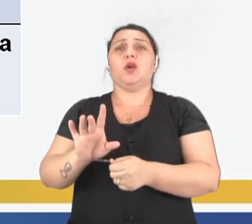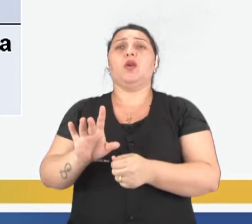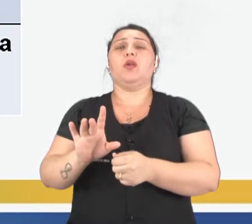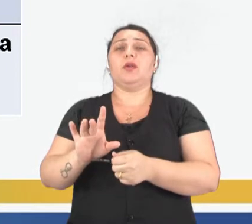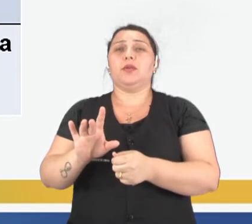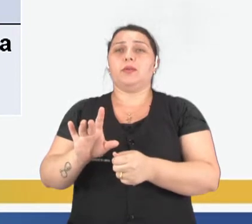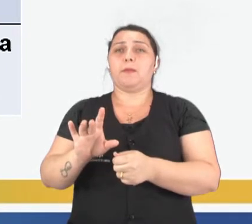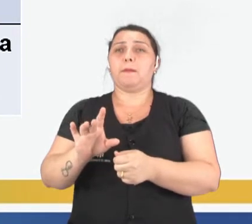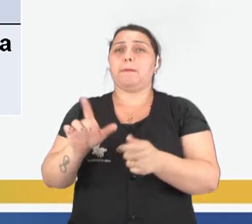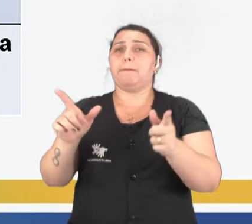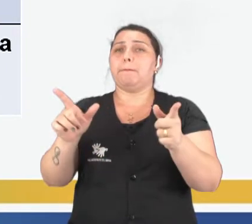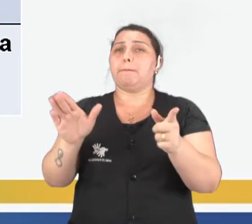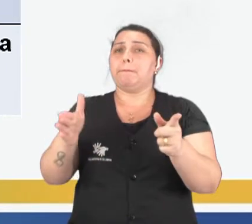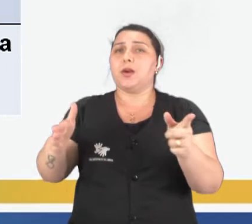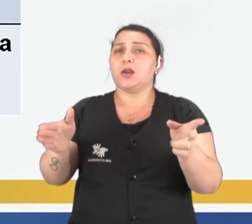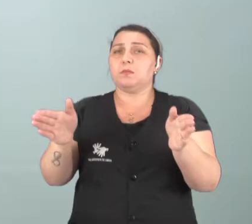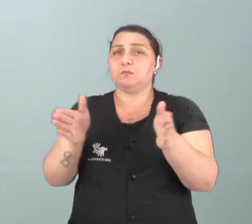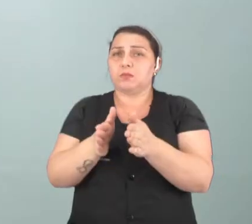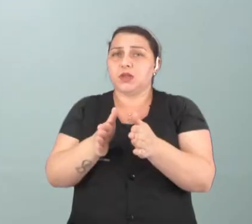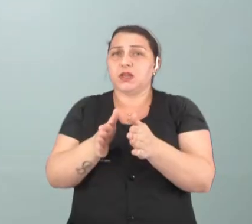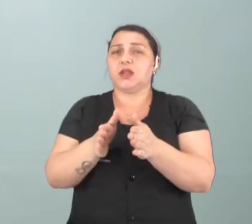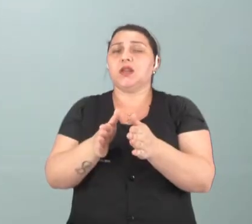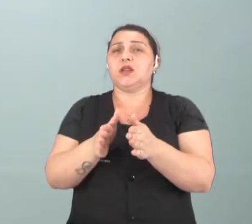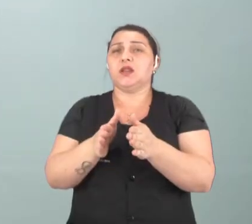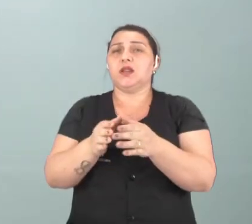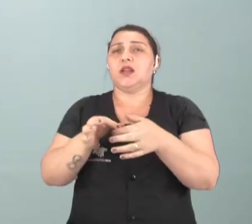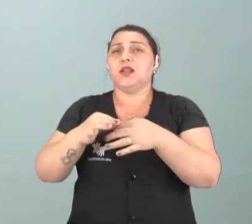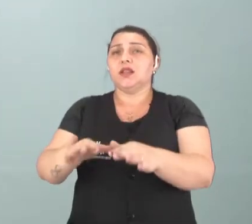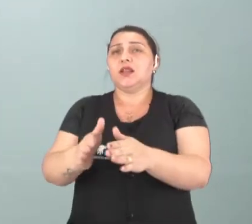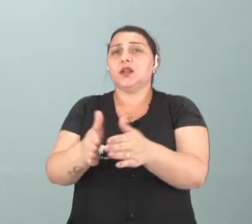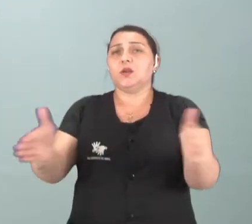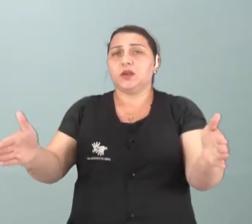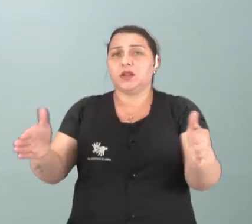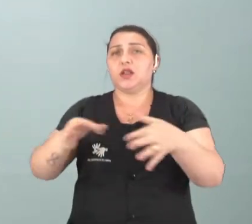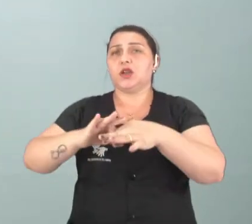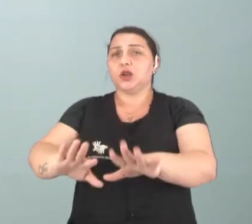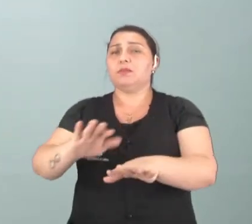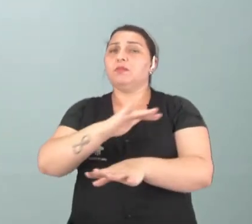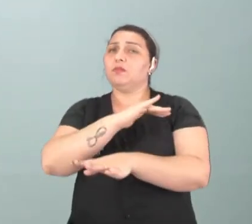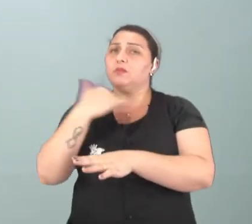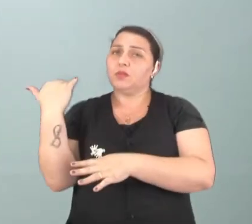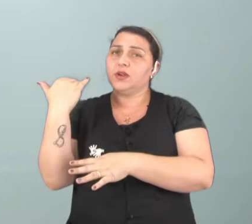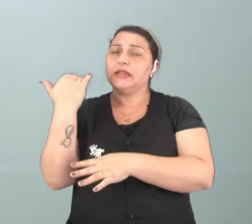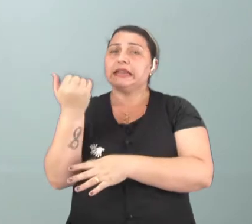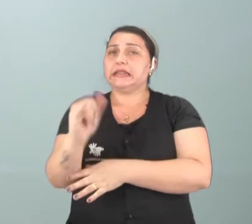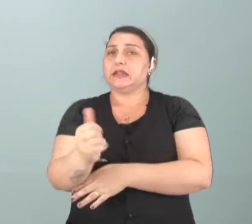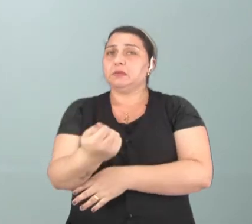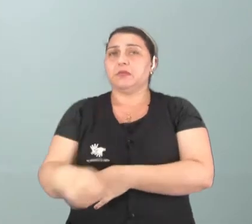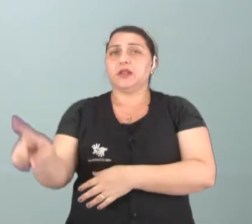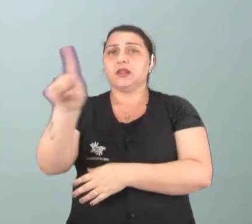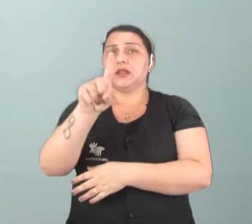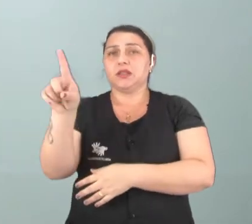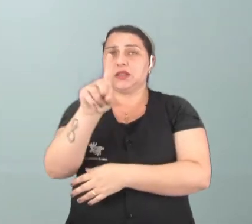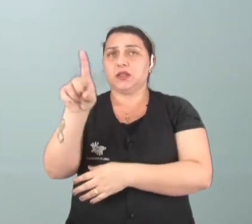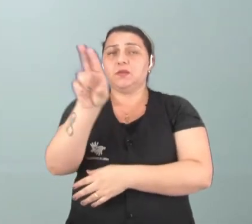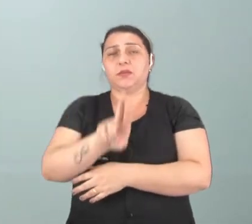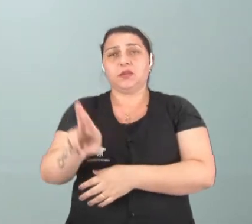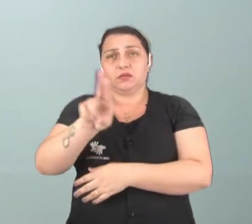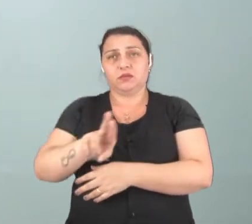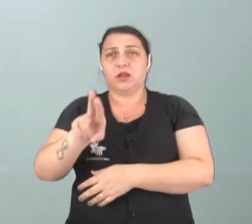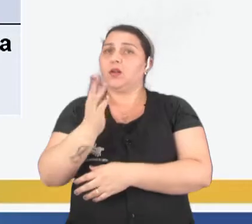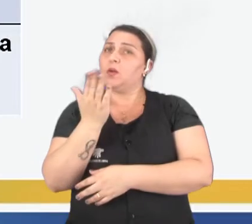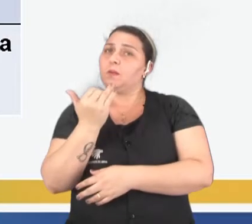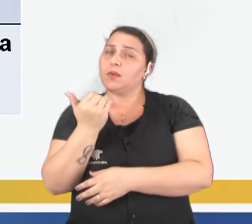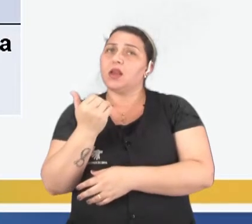Você não vai pescar peixe pequeno, descartar os animais lá, deixar morrer, né? Sem ter necessidade, sem fazer uso, né?